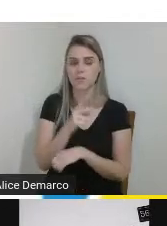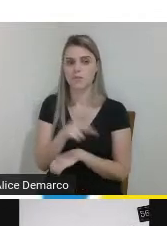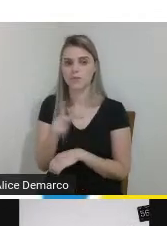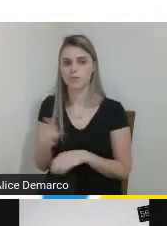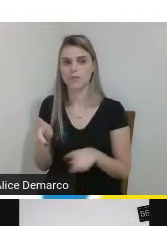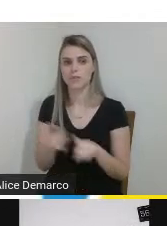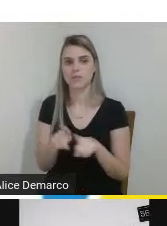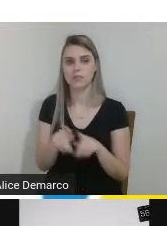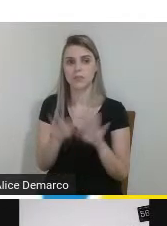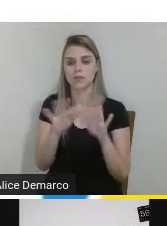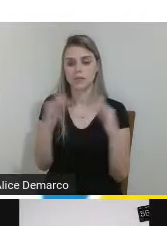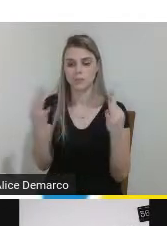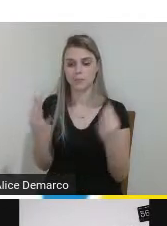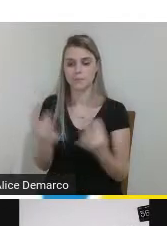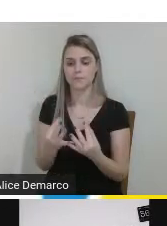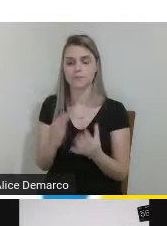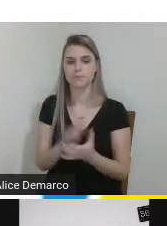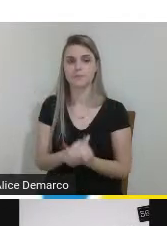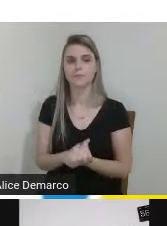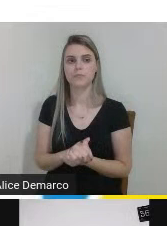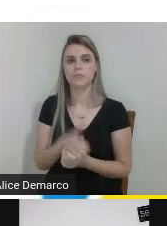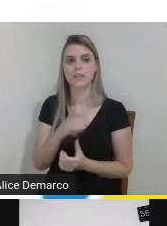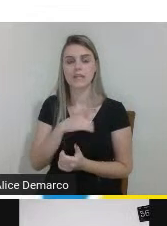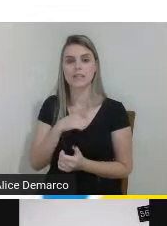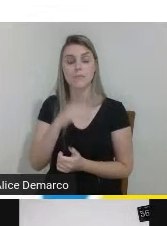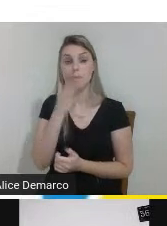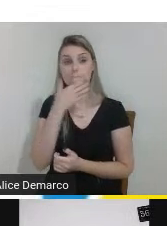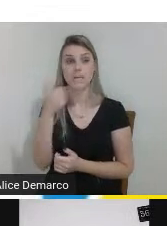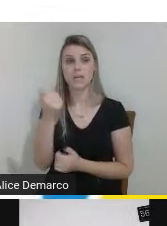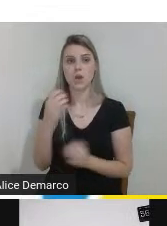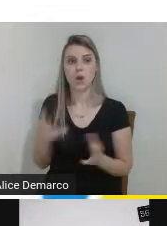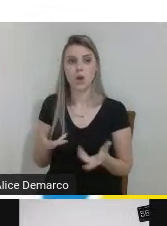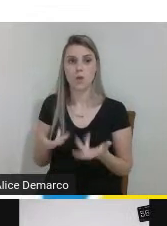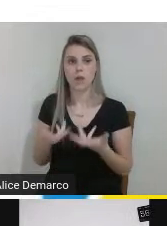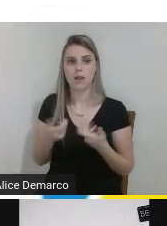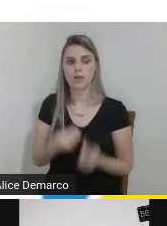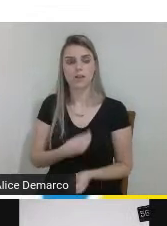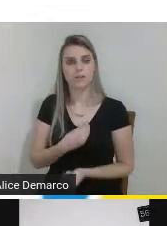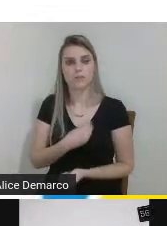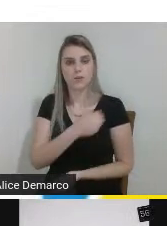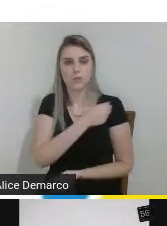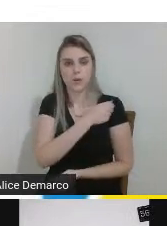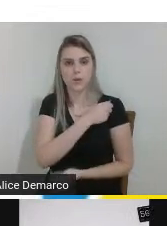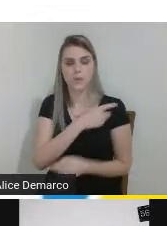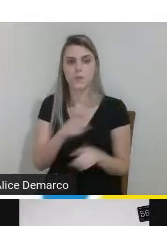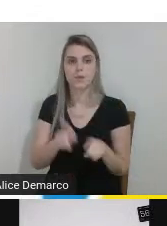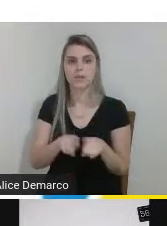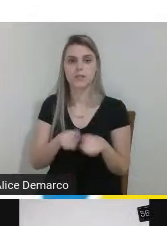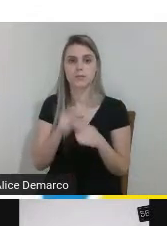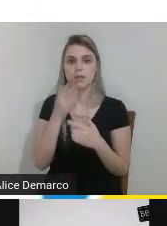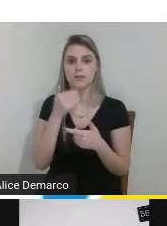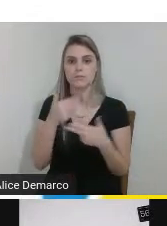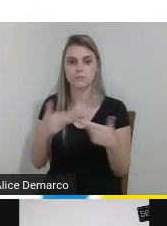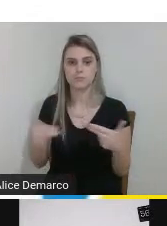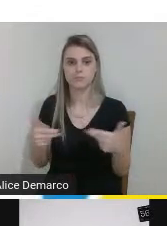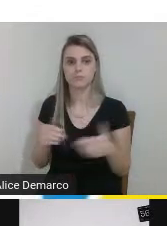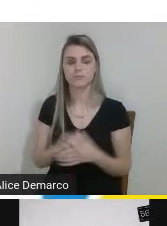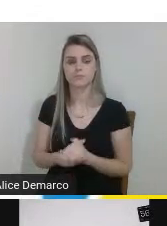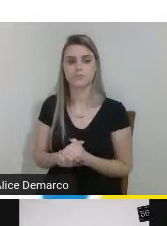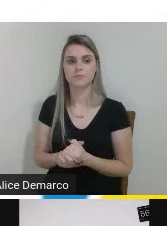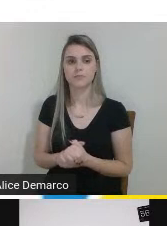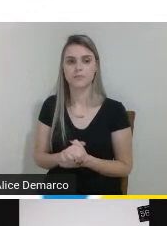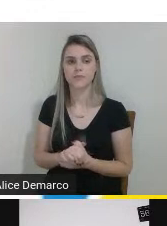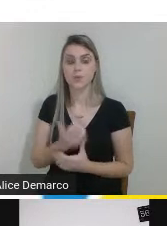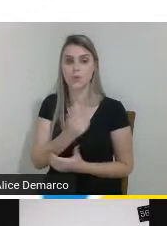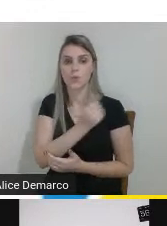também aos familiares houve uma melhora na qualidade de vida dos alunos e também da alimentação os